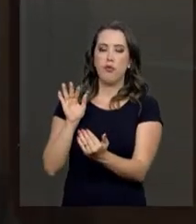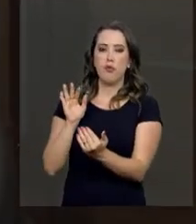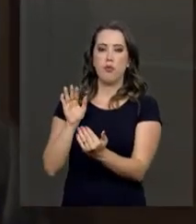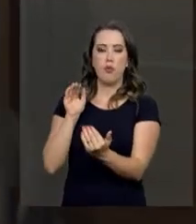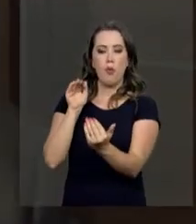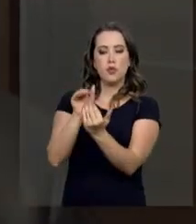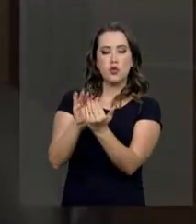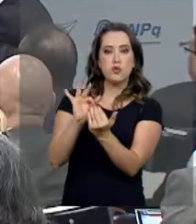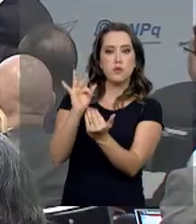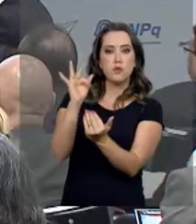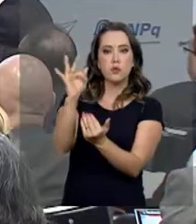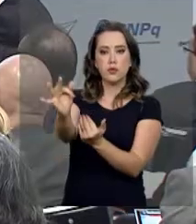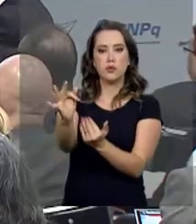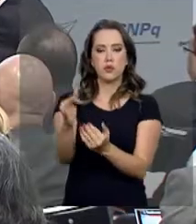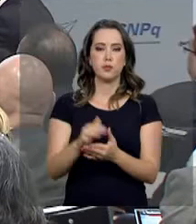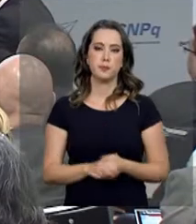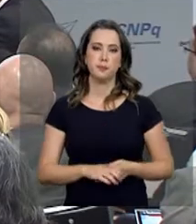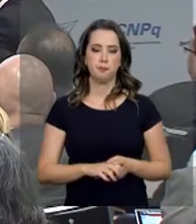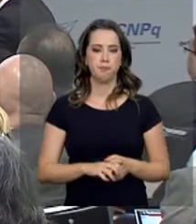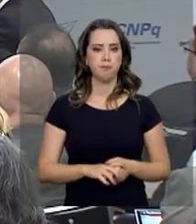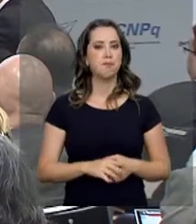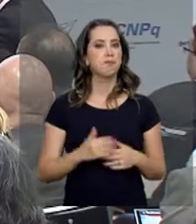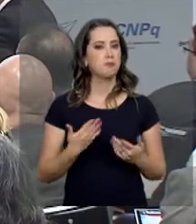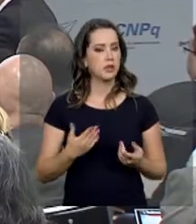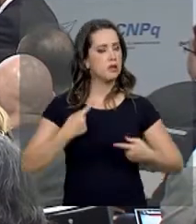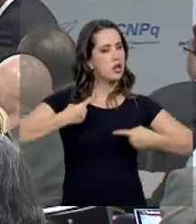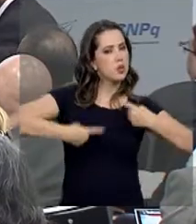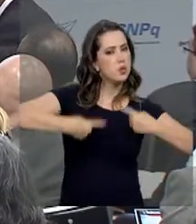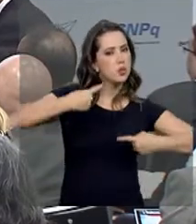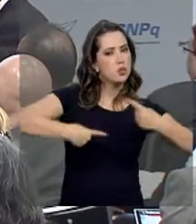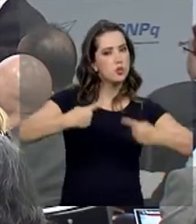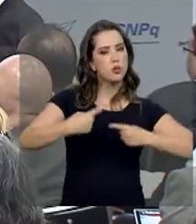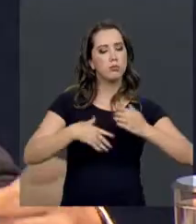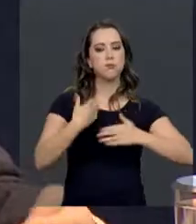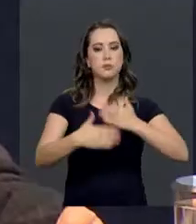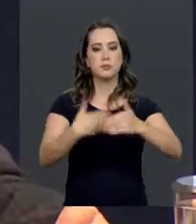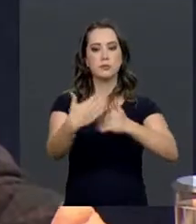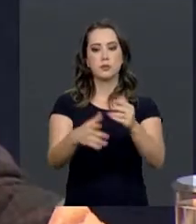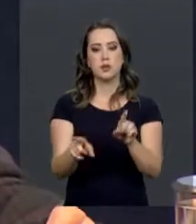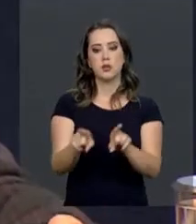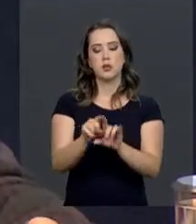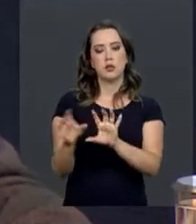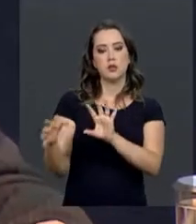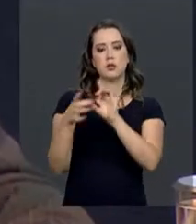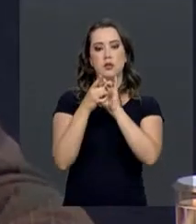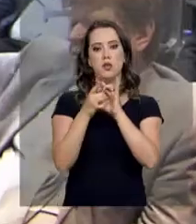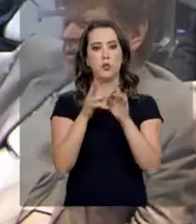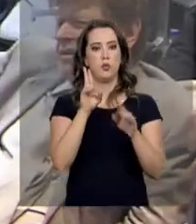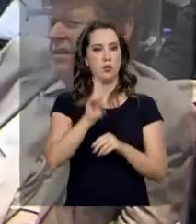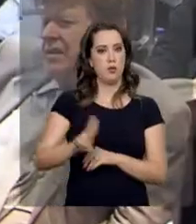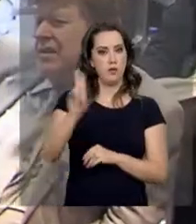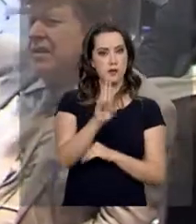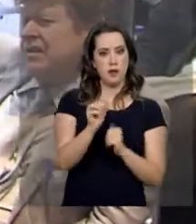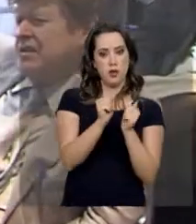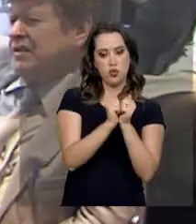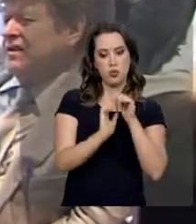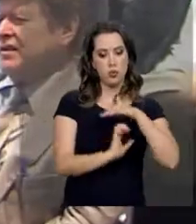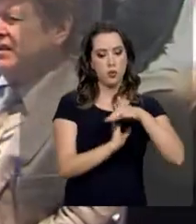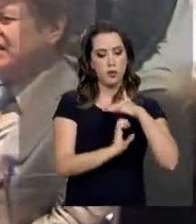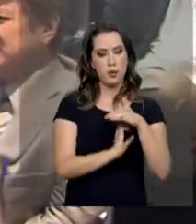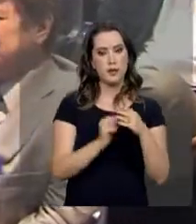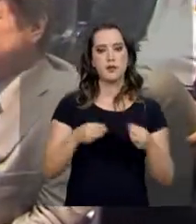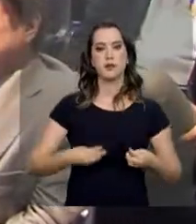relação a esses mesmos setores. Além de debater os desdobramentos desse plano, que articula academia e empresas, o Ministério da Ciência,